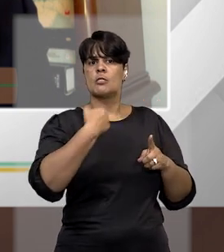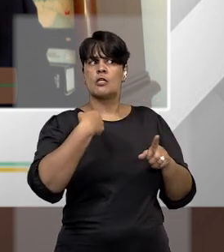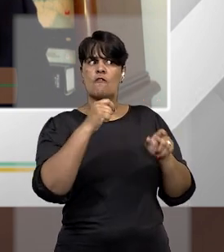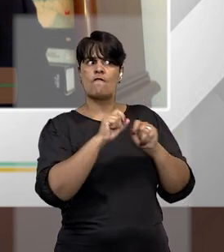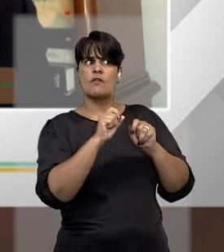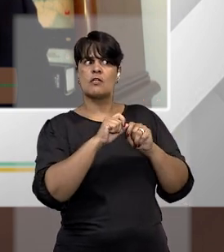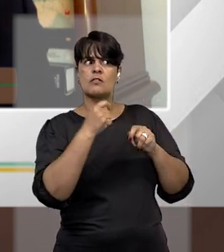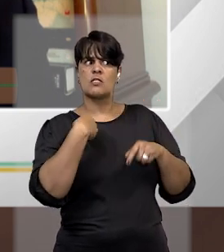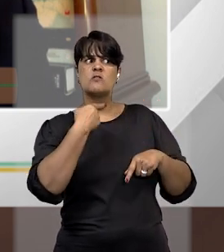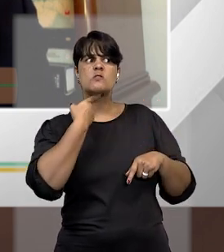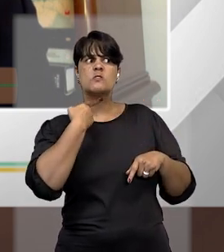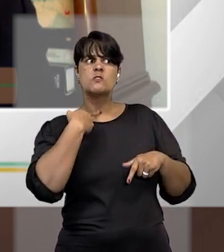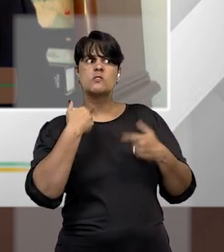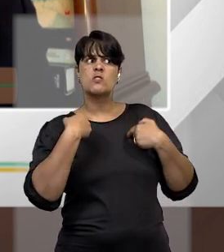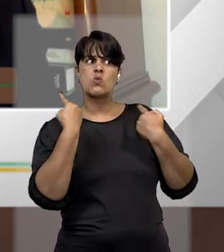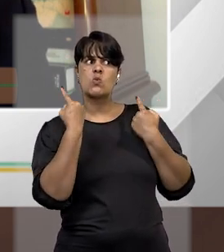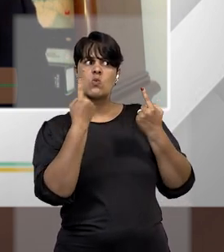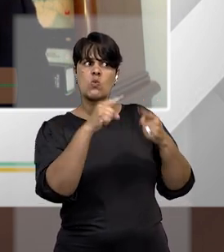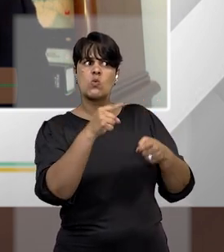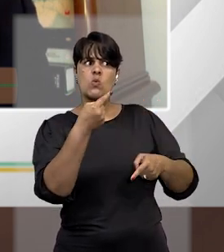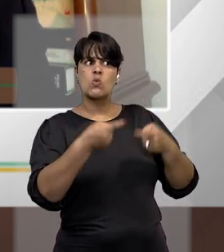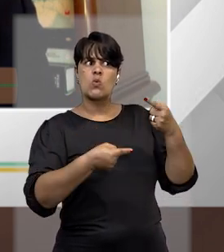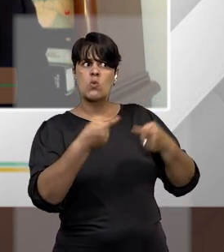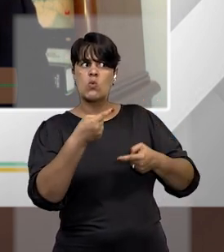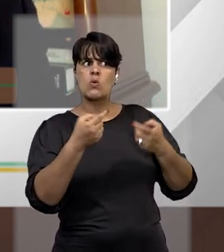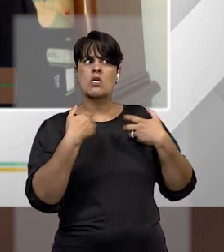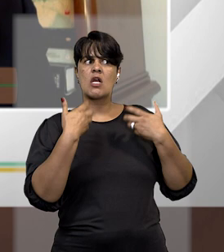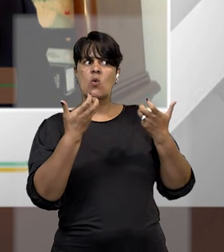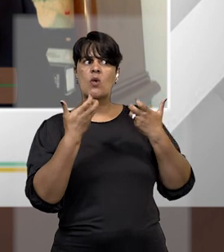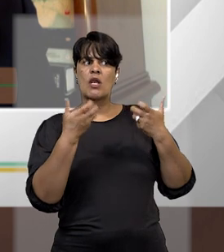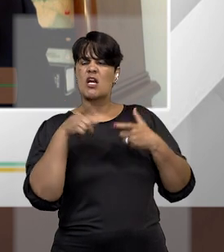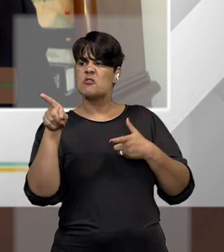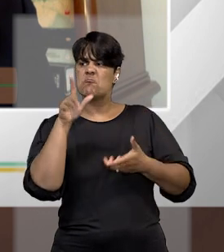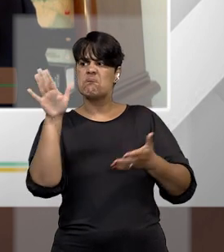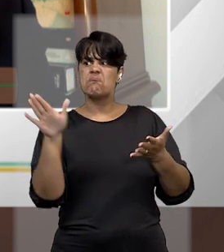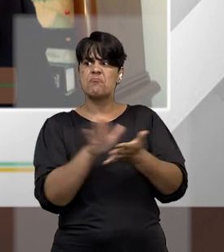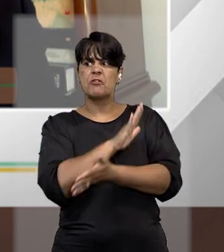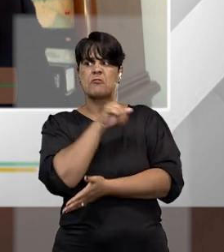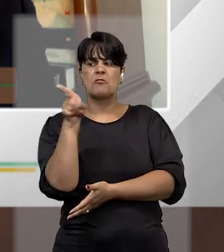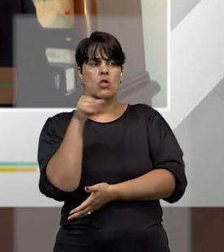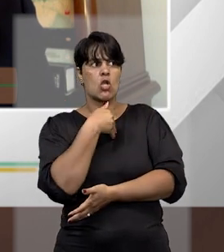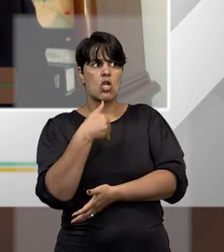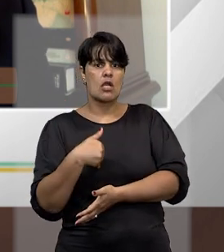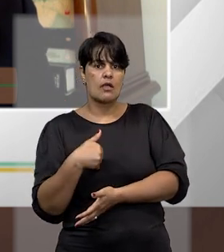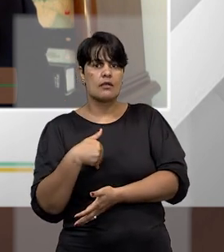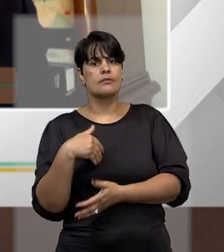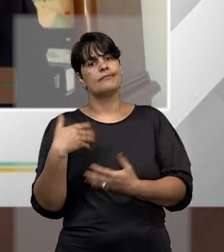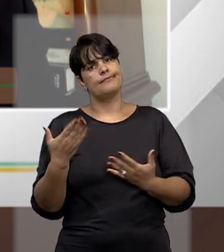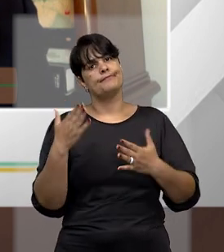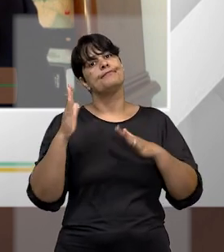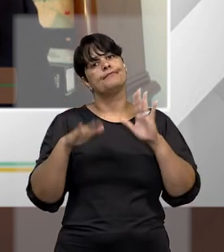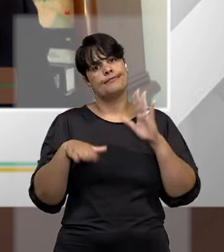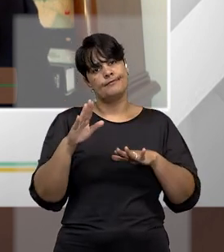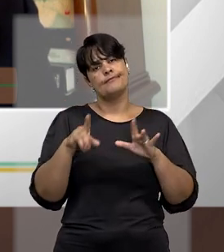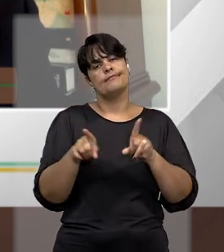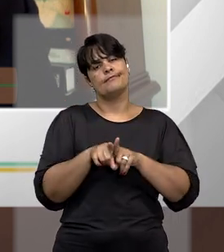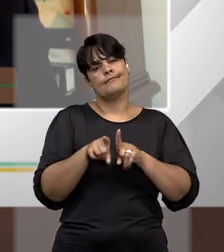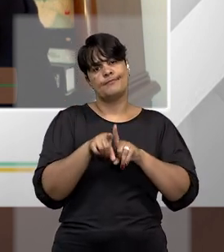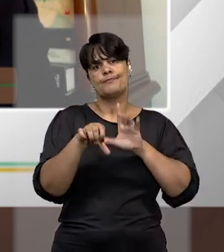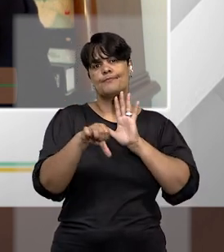desestabilização de um governo, etc., nós podemos ter também um crime político. Então, essa é a ideia tradicional.